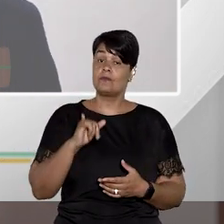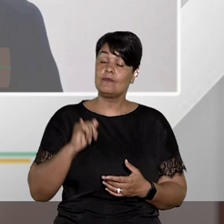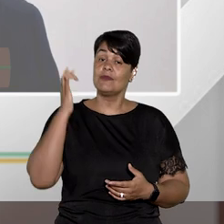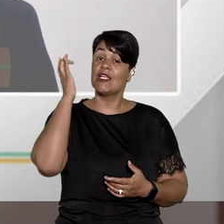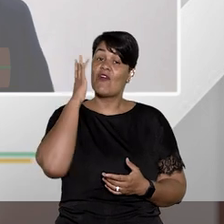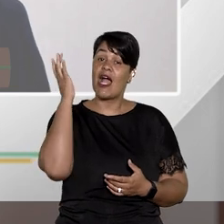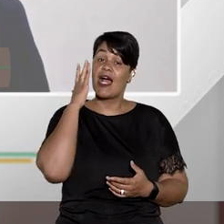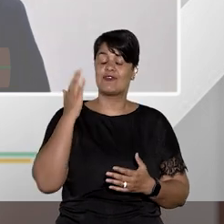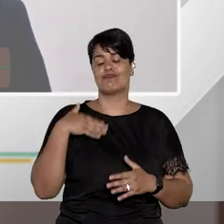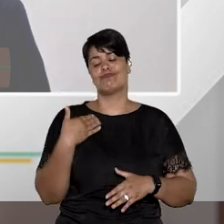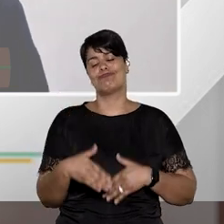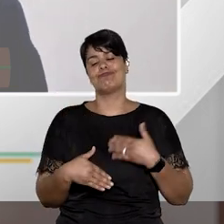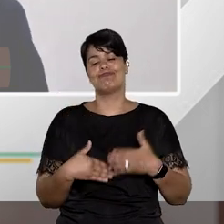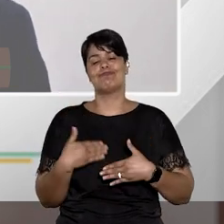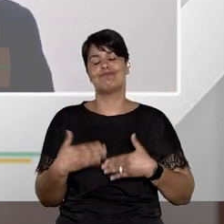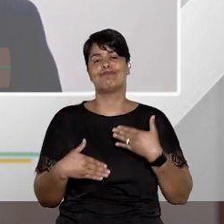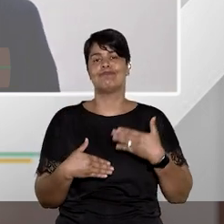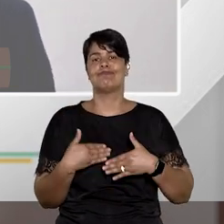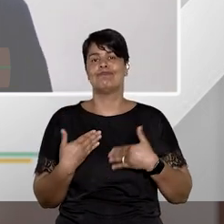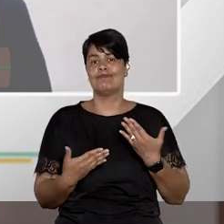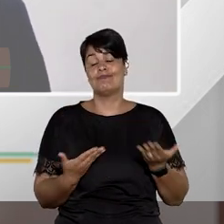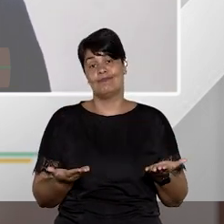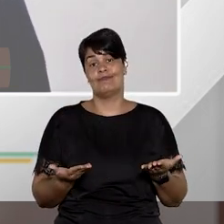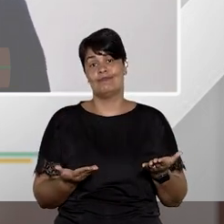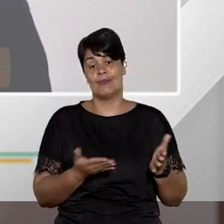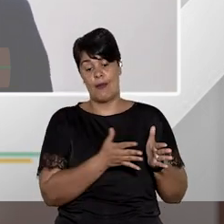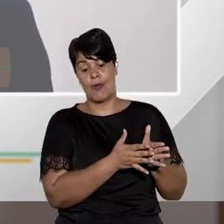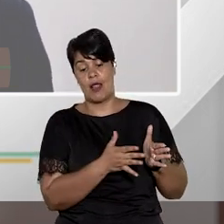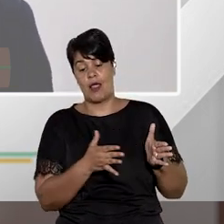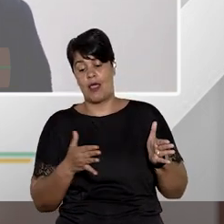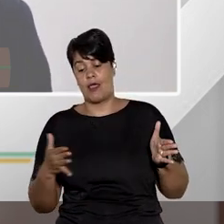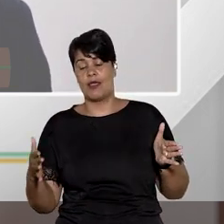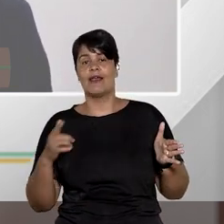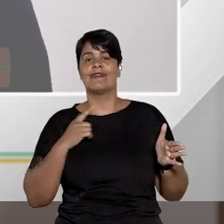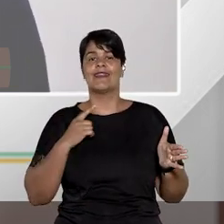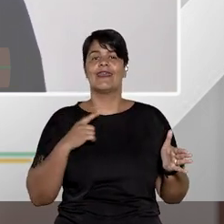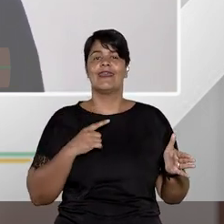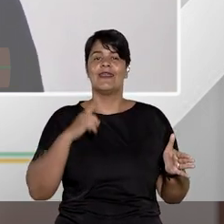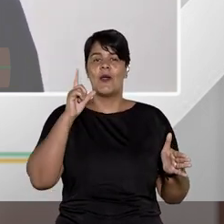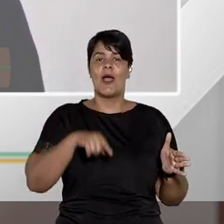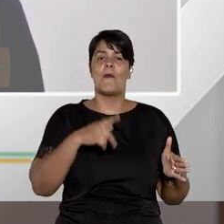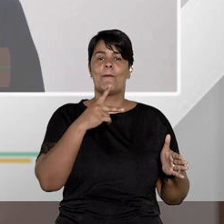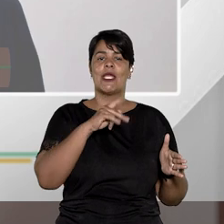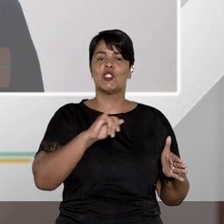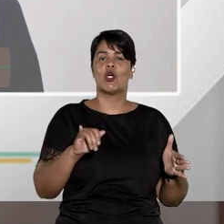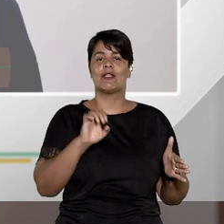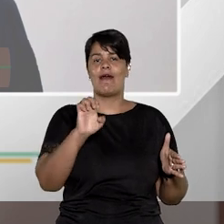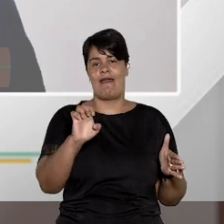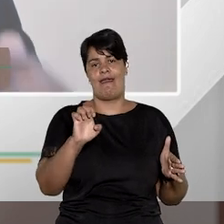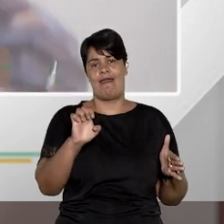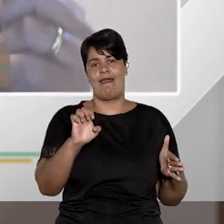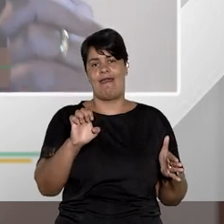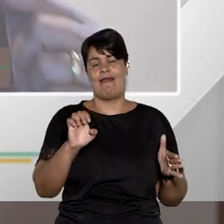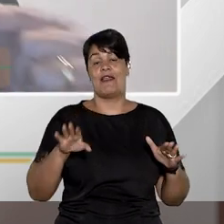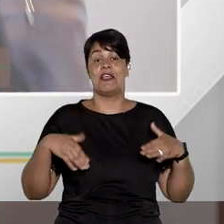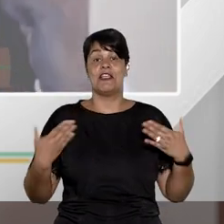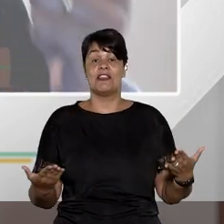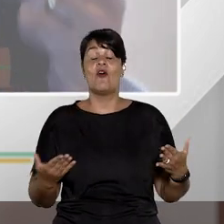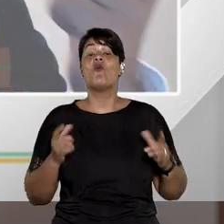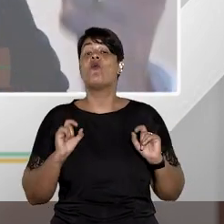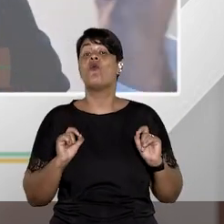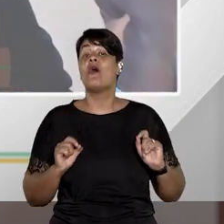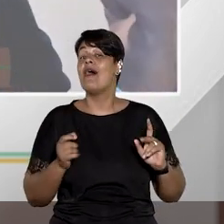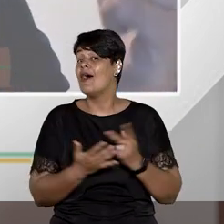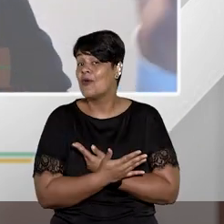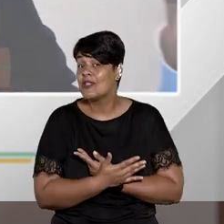facilitação de você ingressar de poucos anos para cá nós temos o processo eletrônico e o processo eletrônico significa dizer eu não preciso